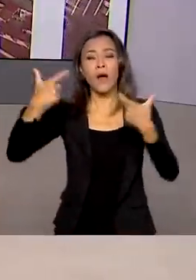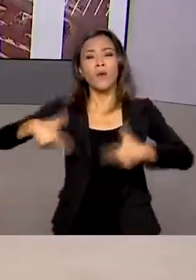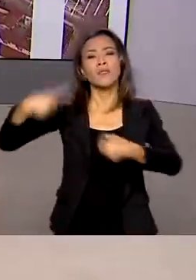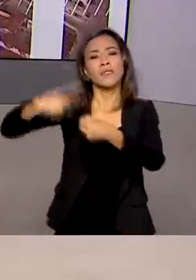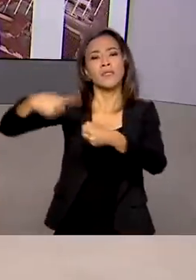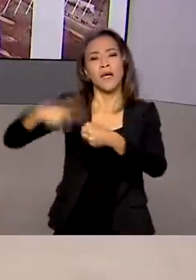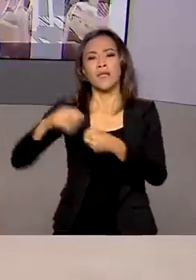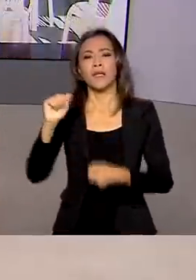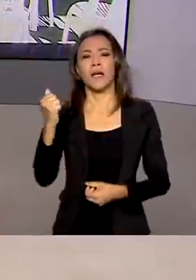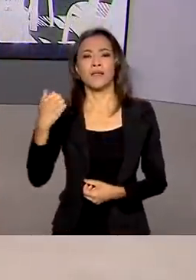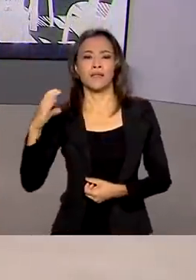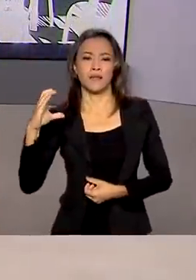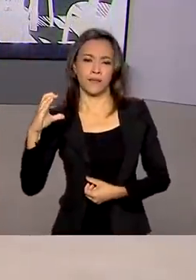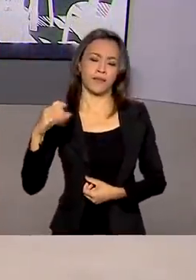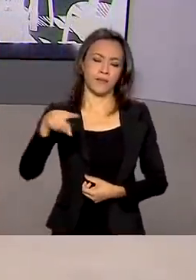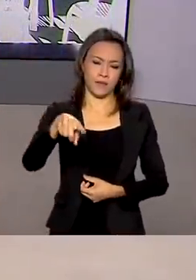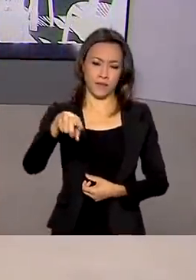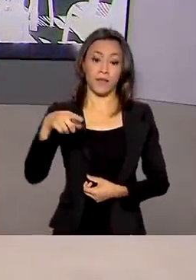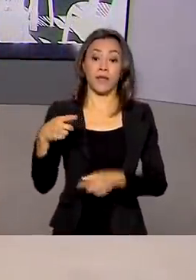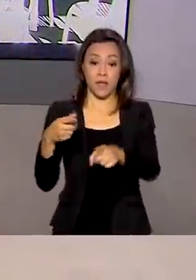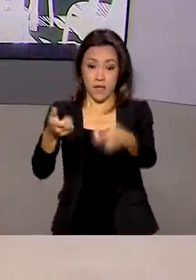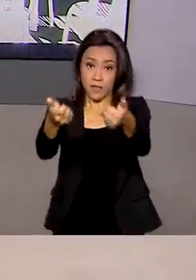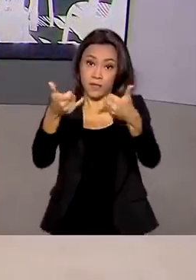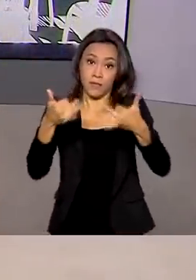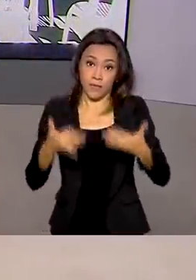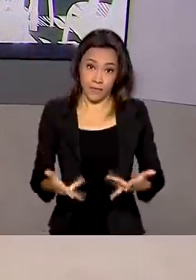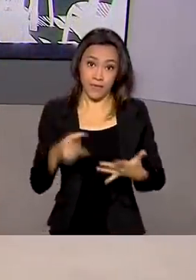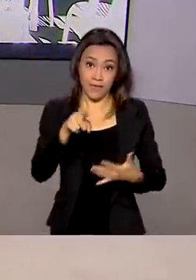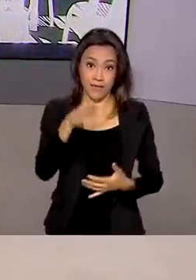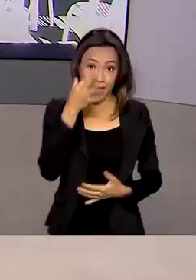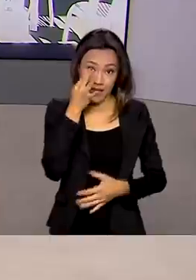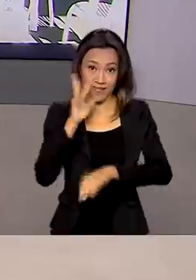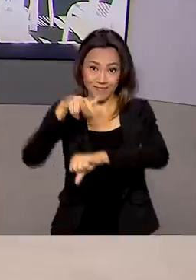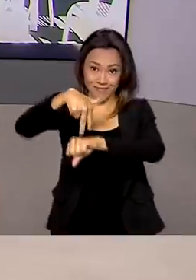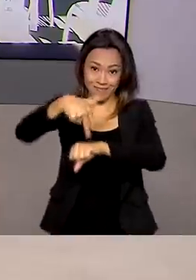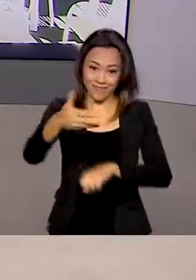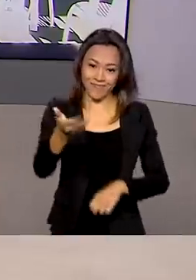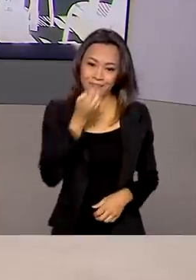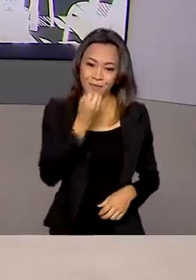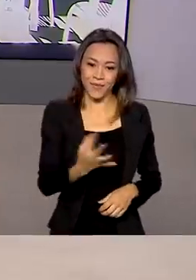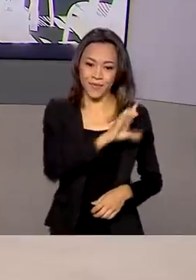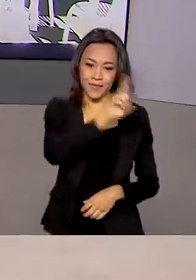Lá está o repórter Dimas Soudi, que traz as informações para a gente ao vivo. Bom dia, Dimas.